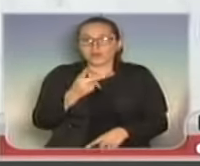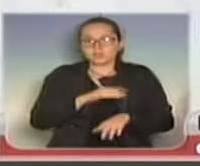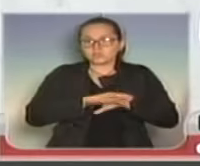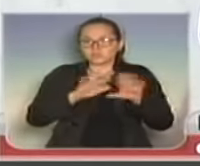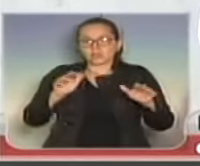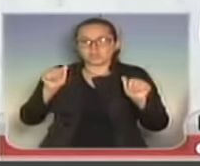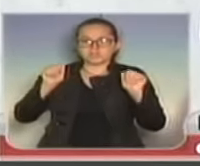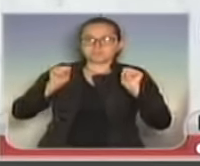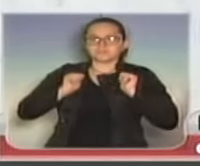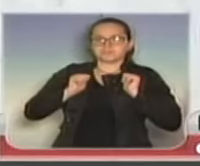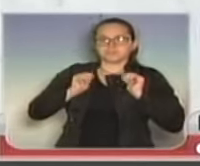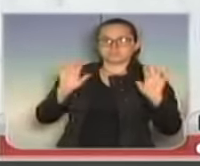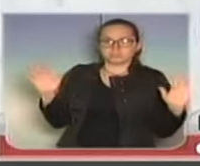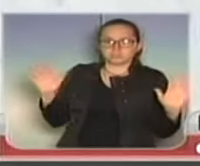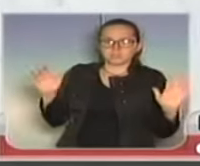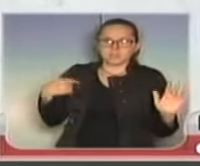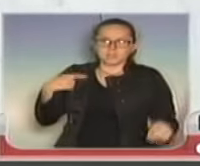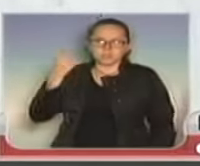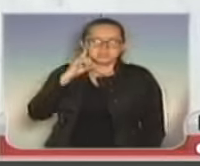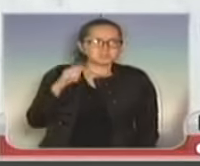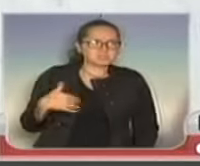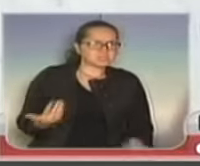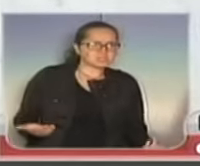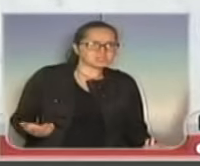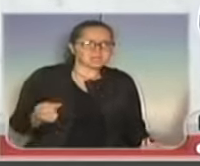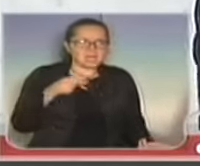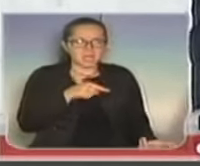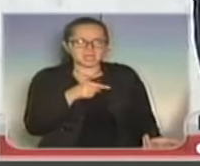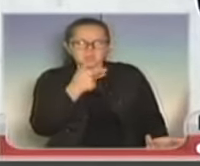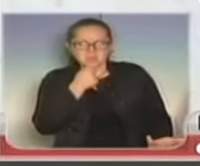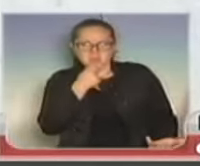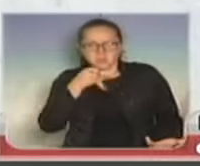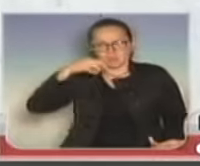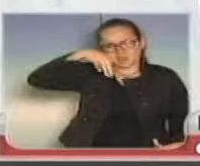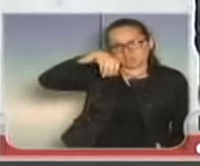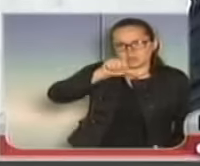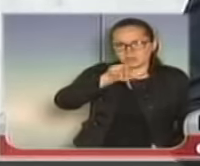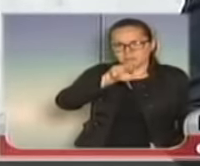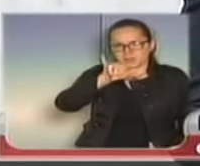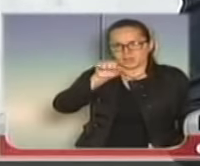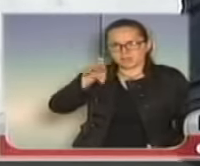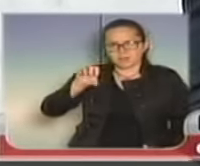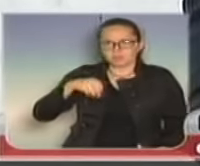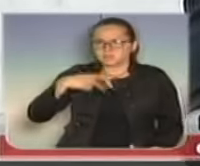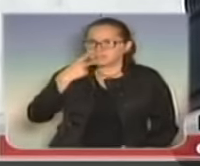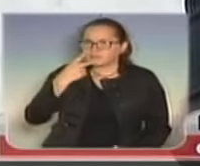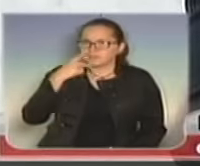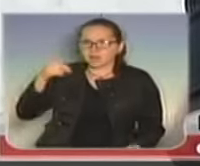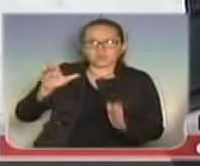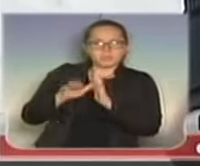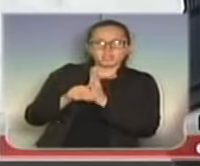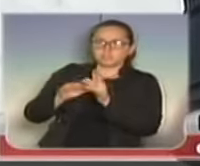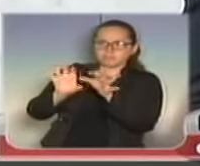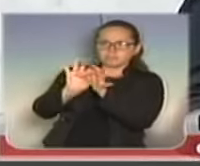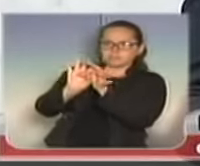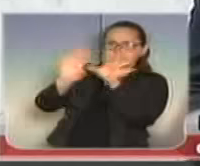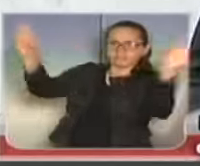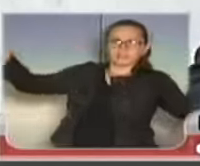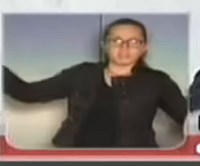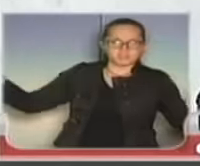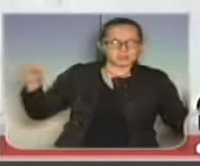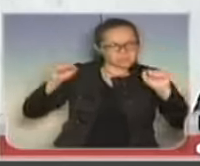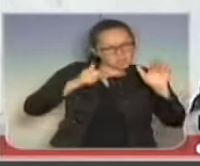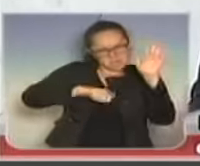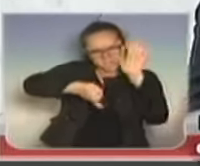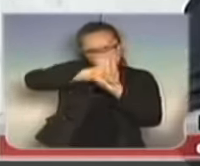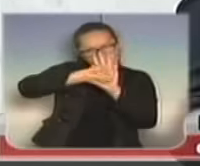onde estavam. Então aqui nós estamos, aqui o Benedito Mariano está deixando bem claro para os bandidos, fiquem à vontade, cometam crime